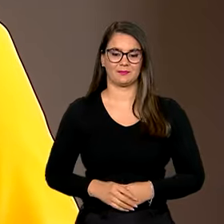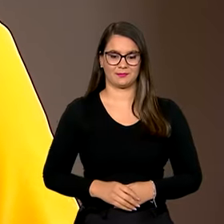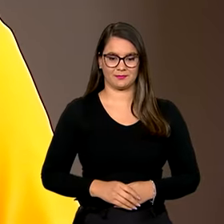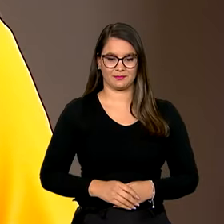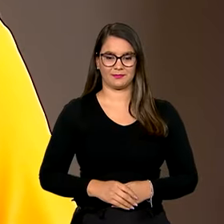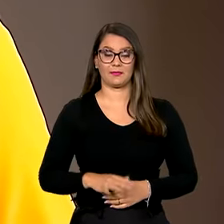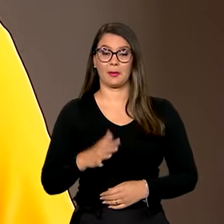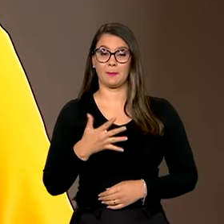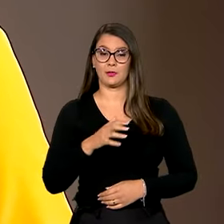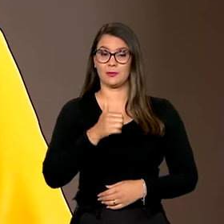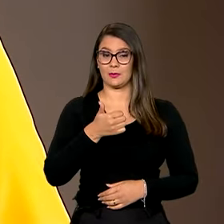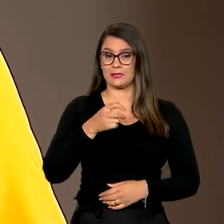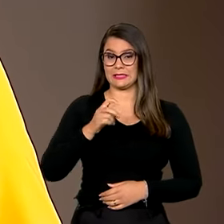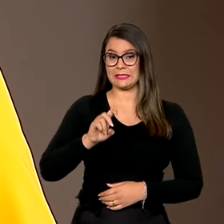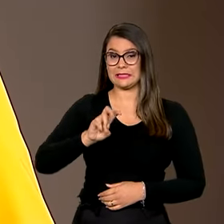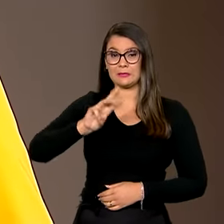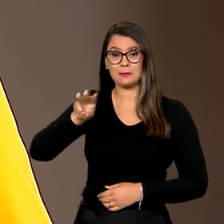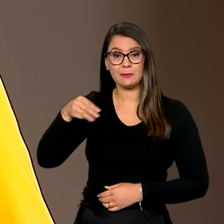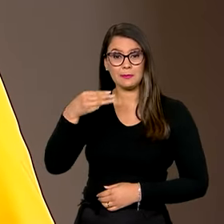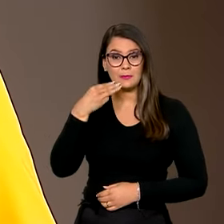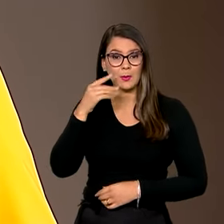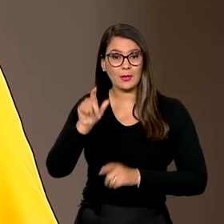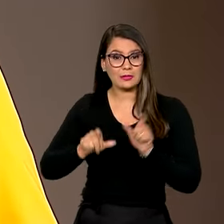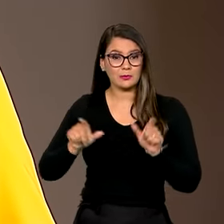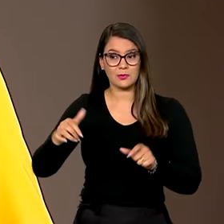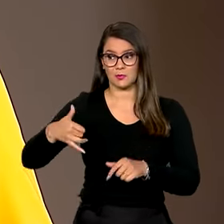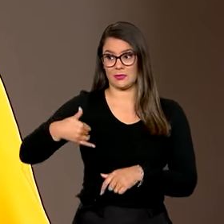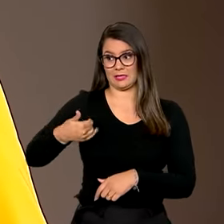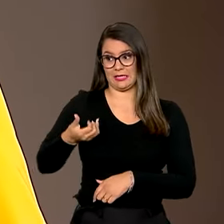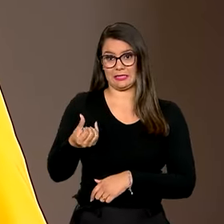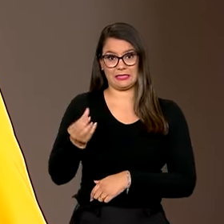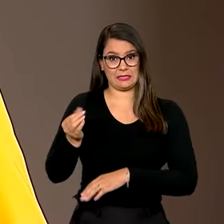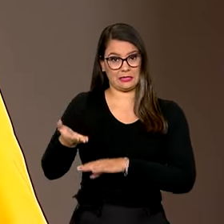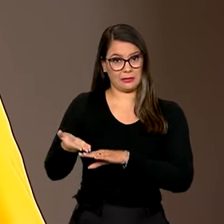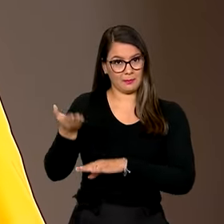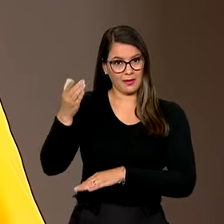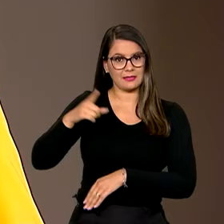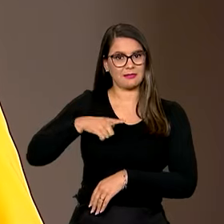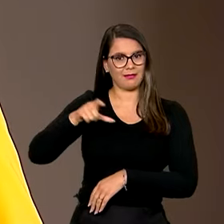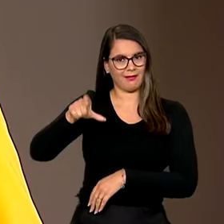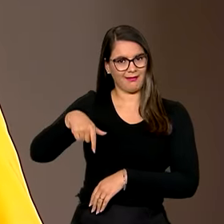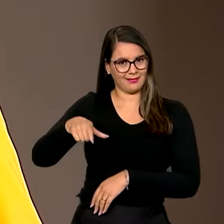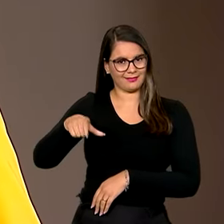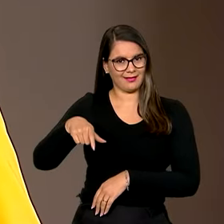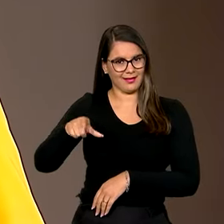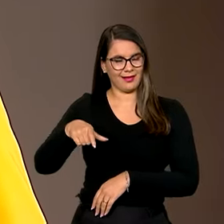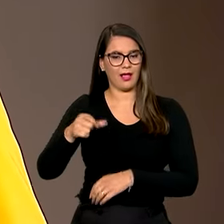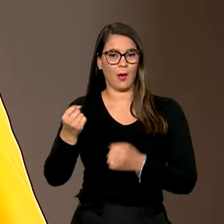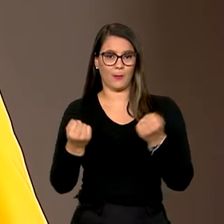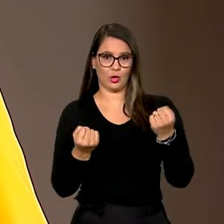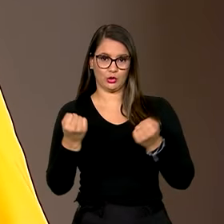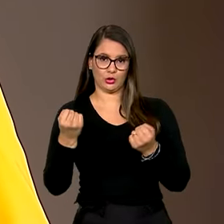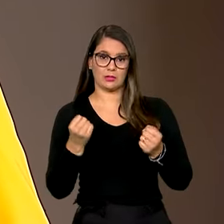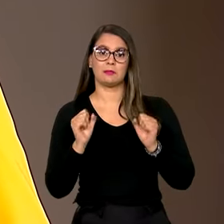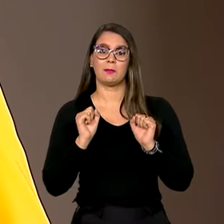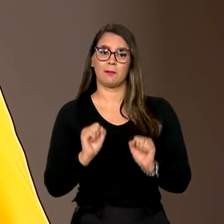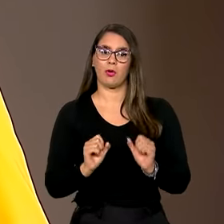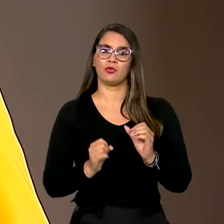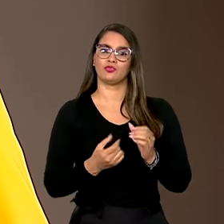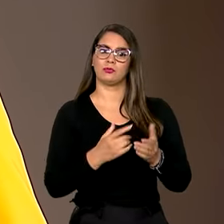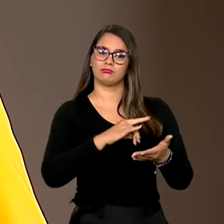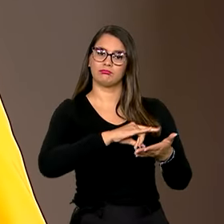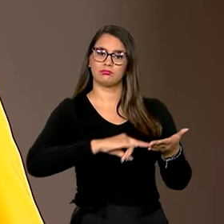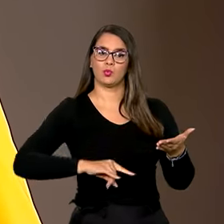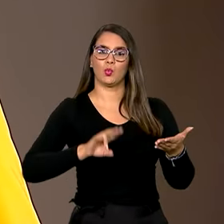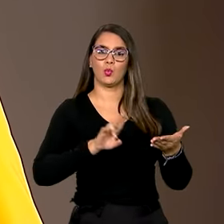Cerca de 15 milhões de pessoas com mais de 60 anos que possuem carteira nacional de habilitação podem emitir o cartão